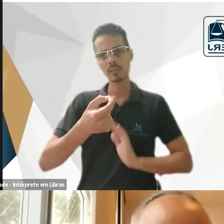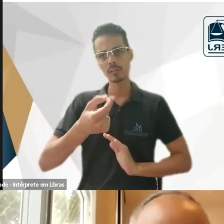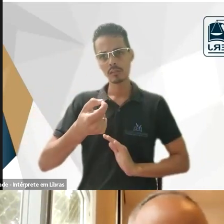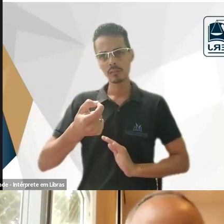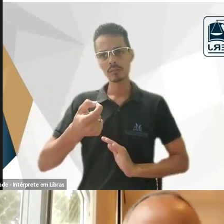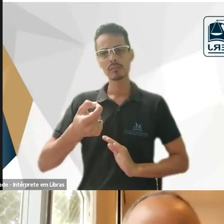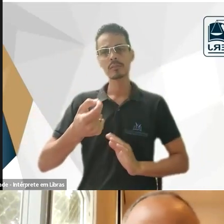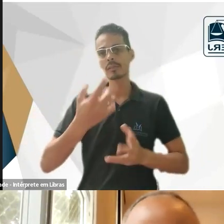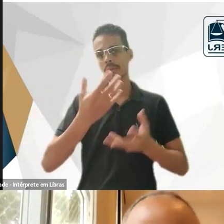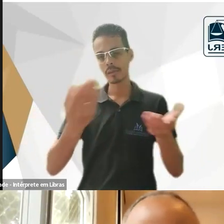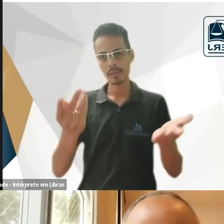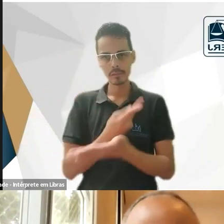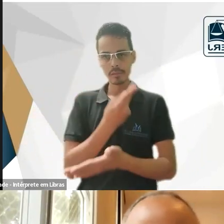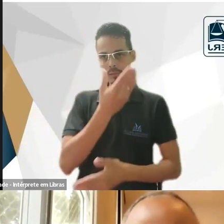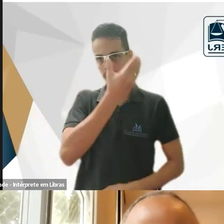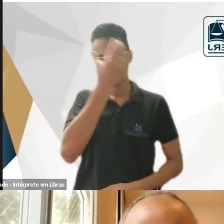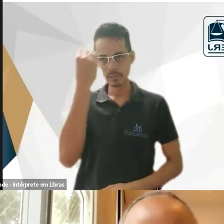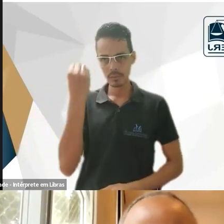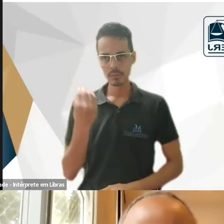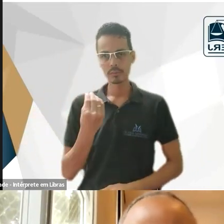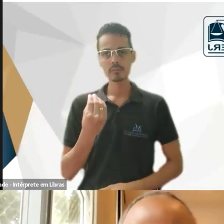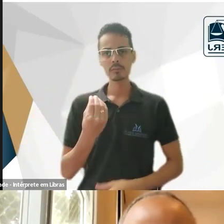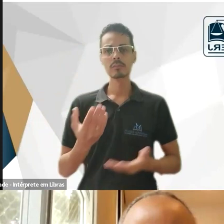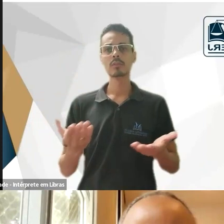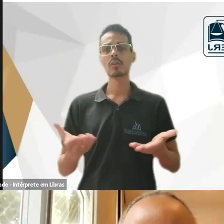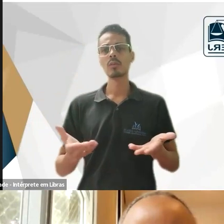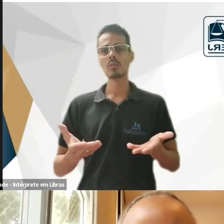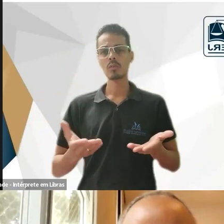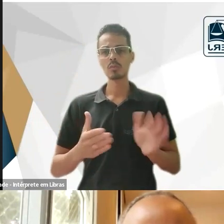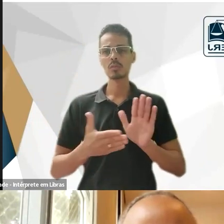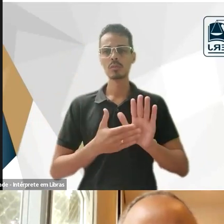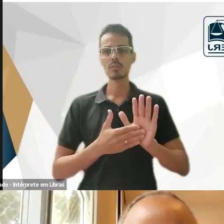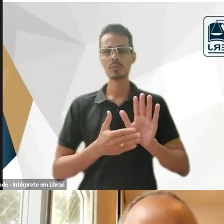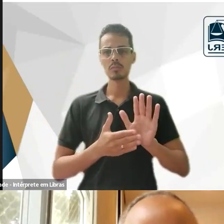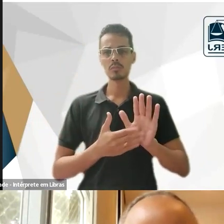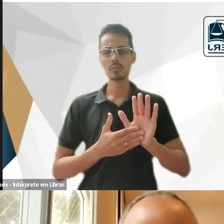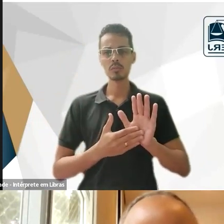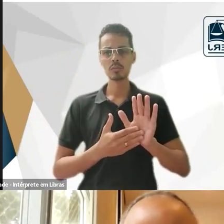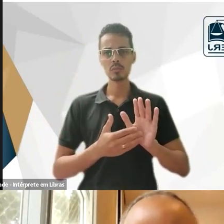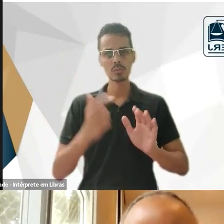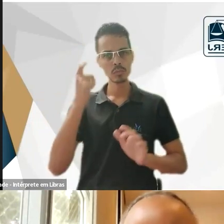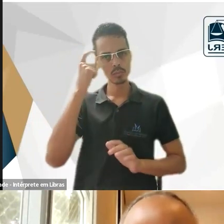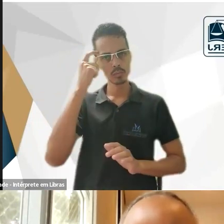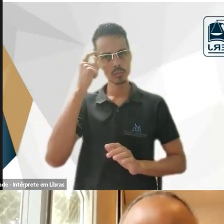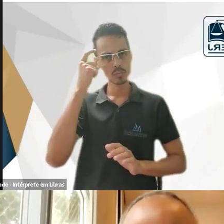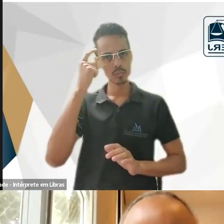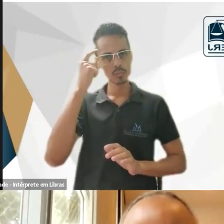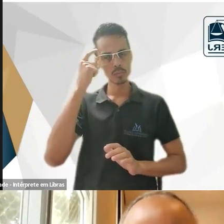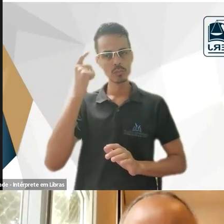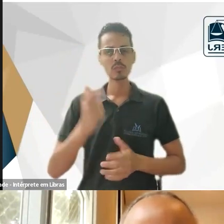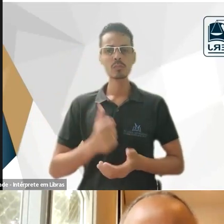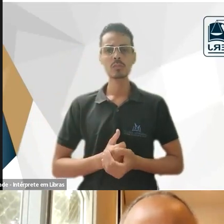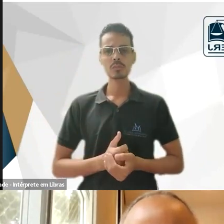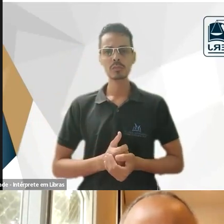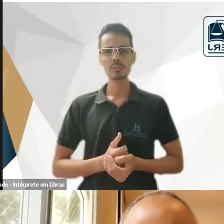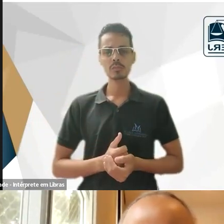esquecido. Então, o webinário hoje se propõe a trazer o pensamento germanista de Tobias Barreto, que